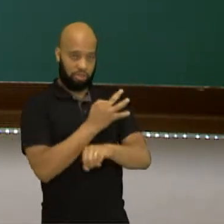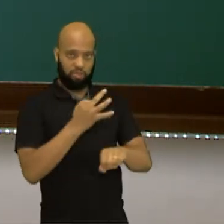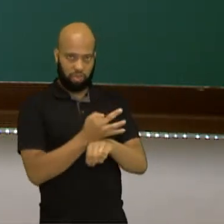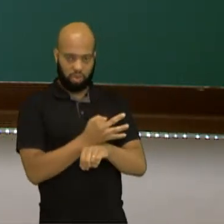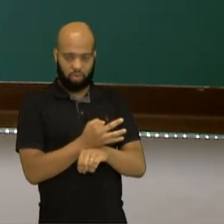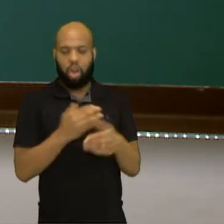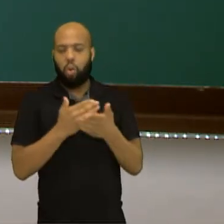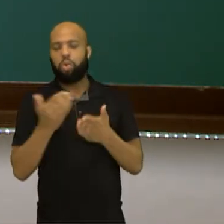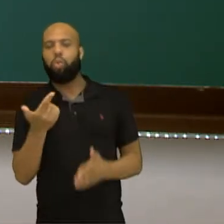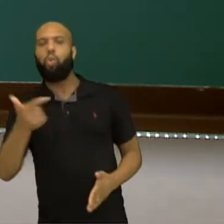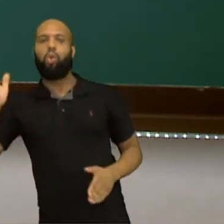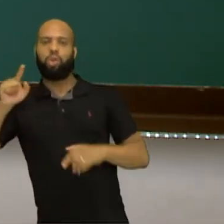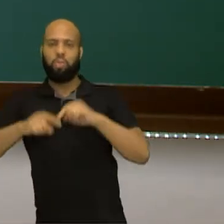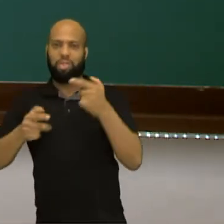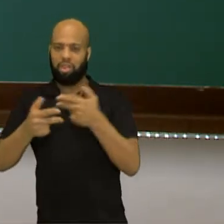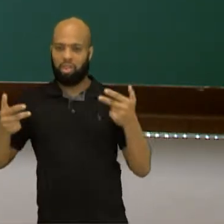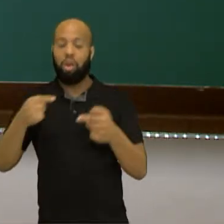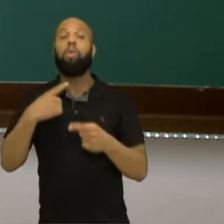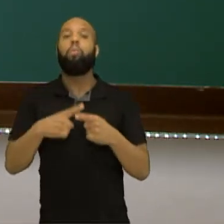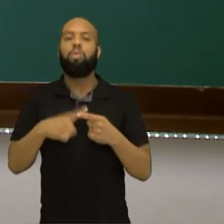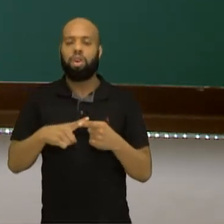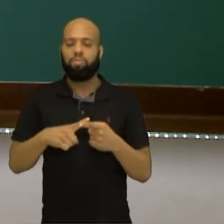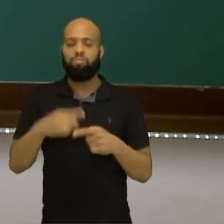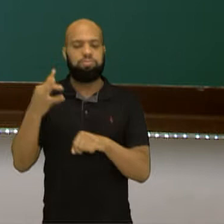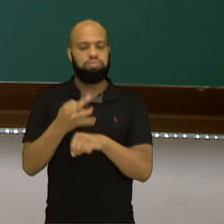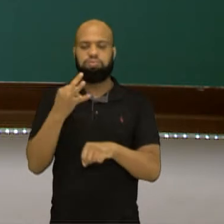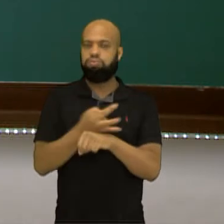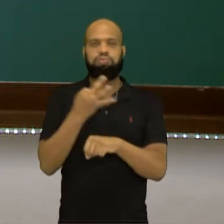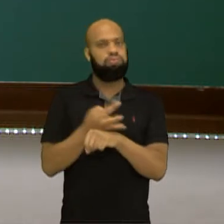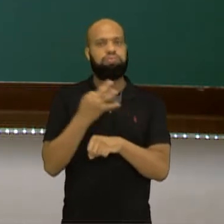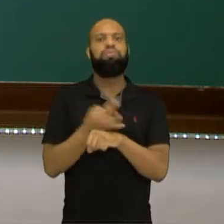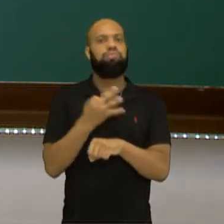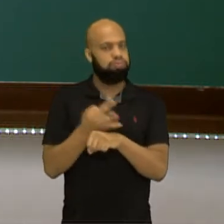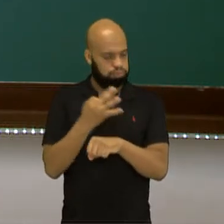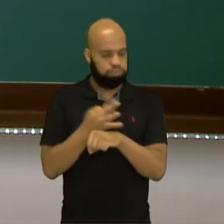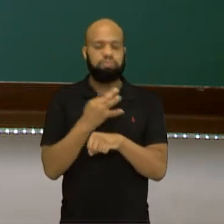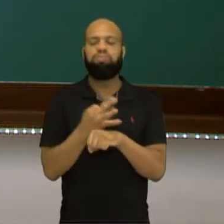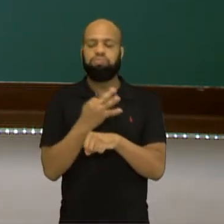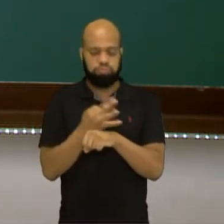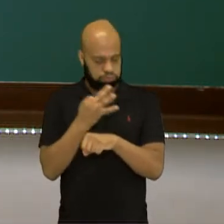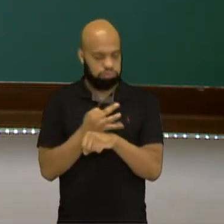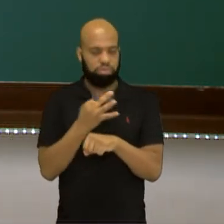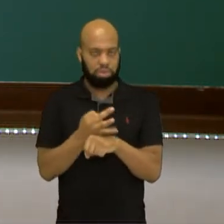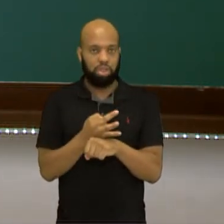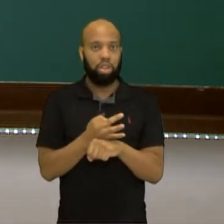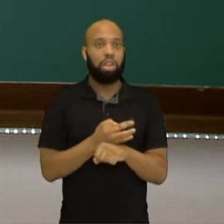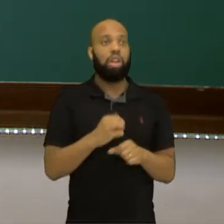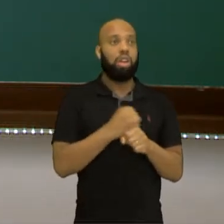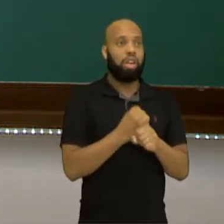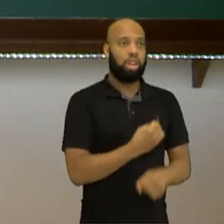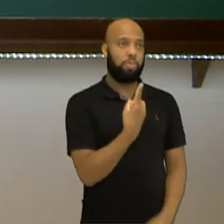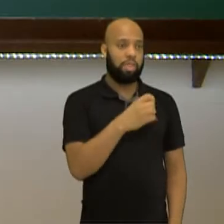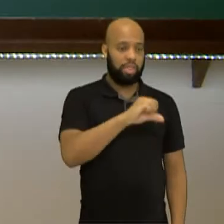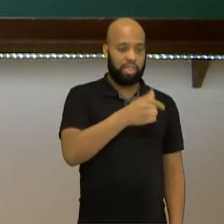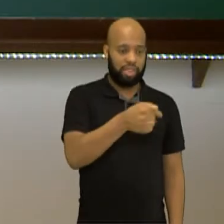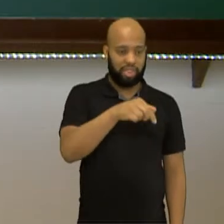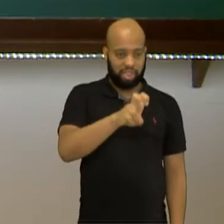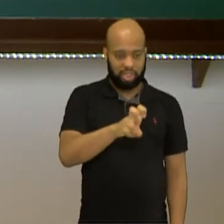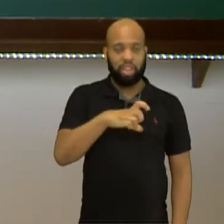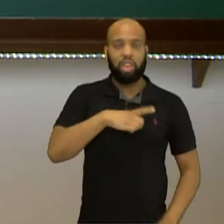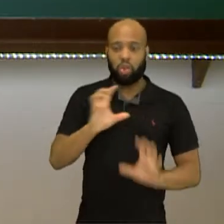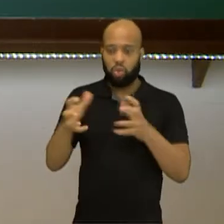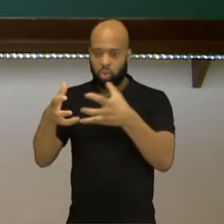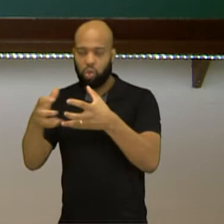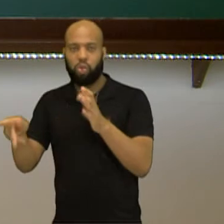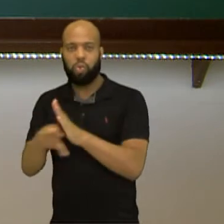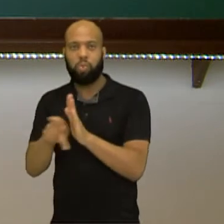essas rodinhas elas vieram para quê? Para deixar mais resistente esse skate. Em 1975, os Z-Boys, que